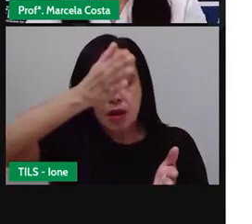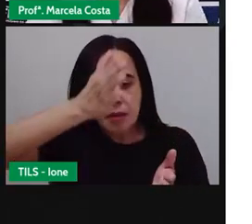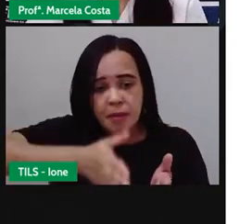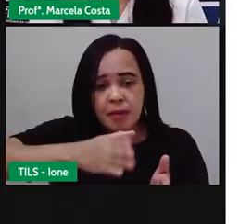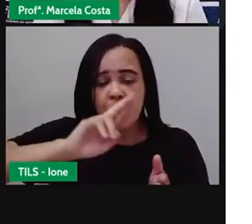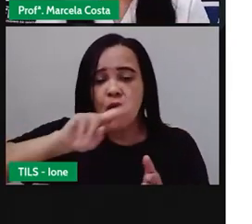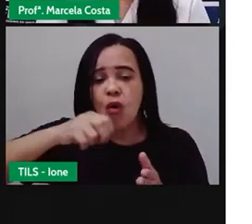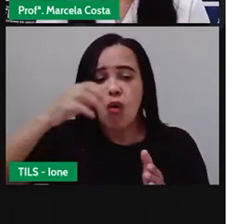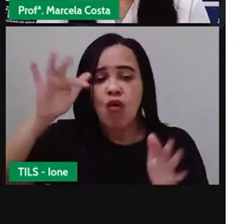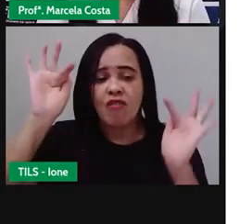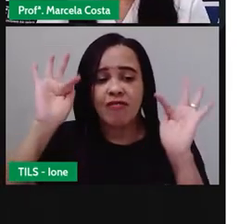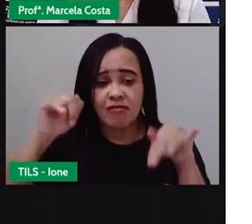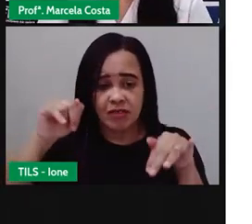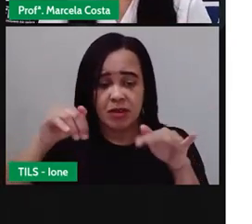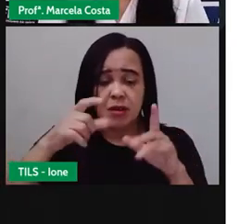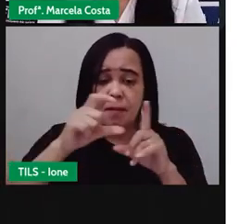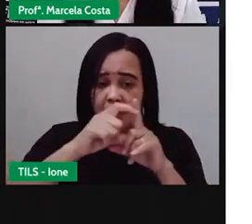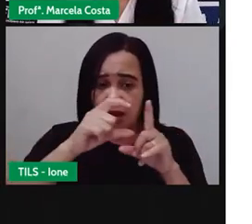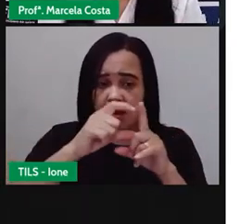da palavra.